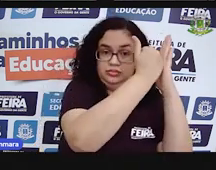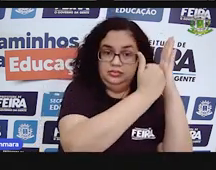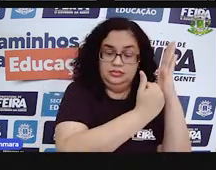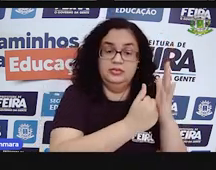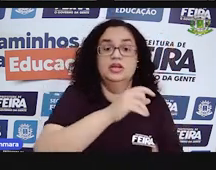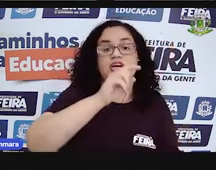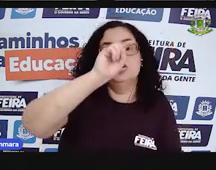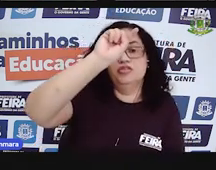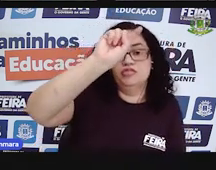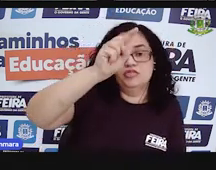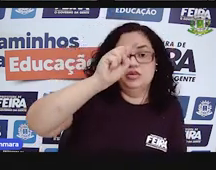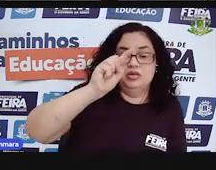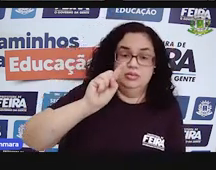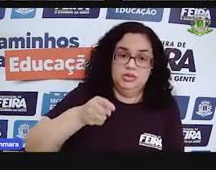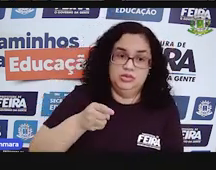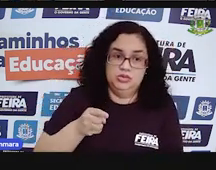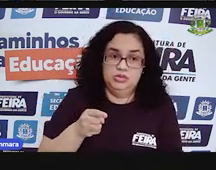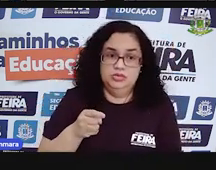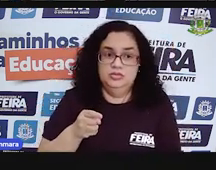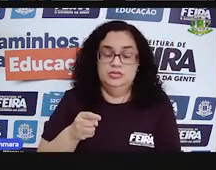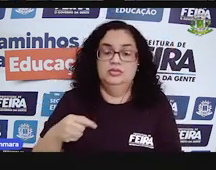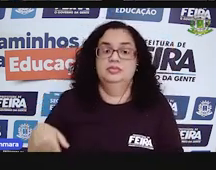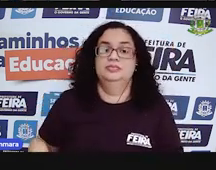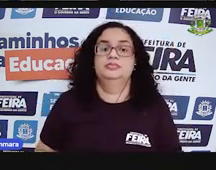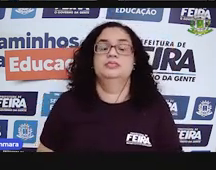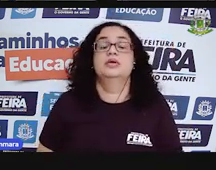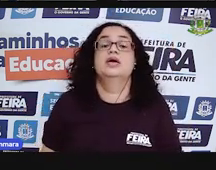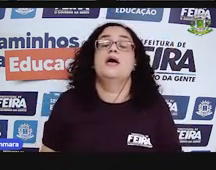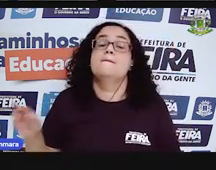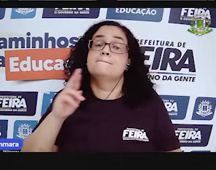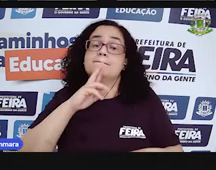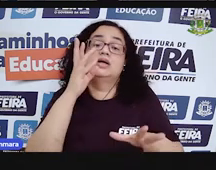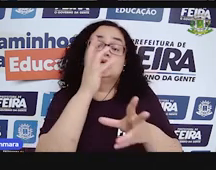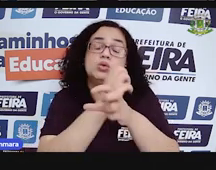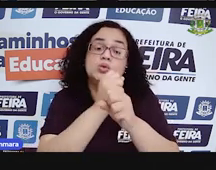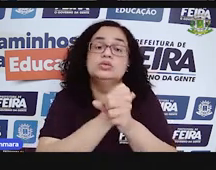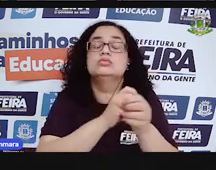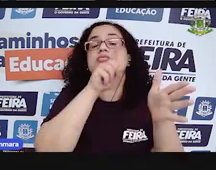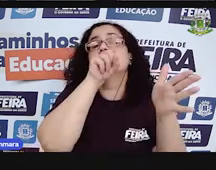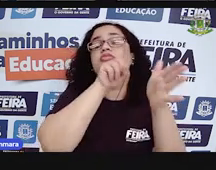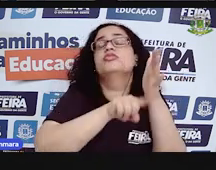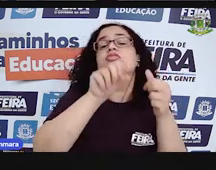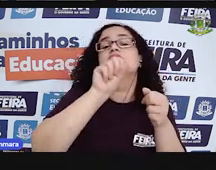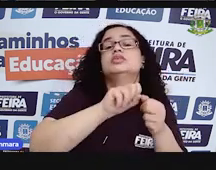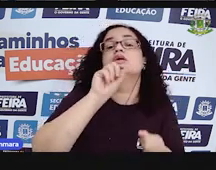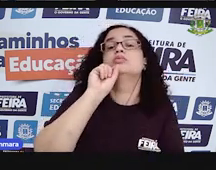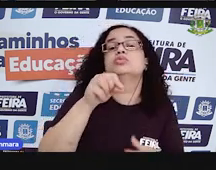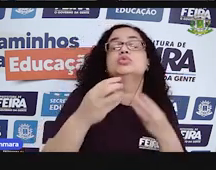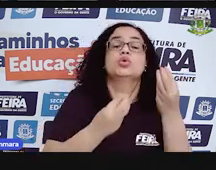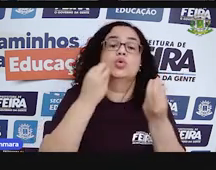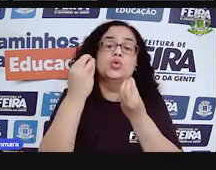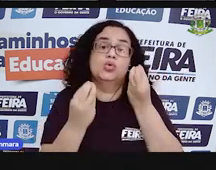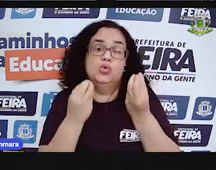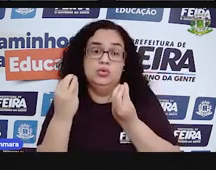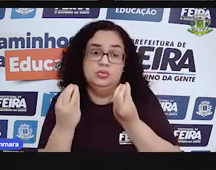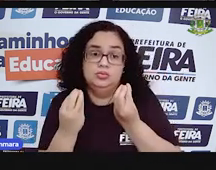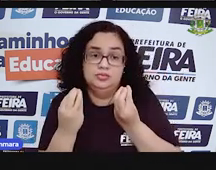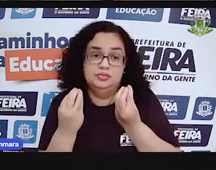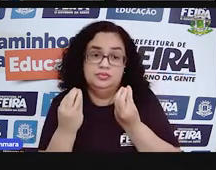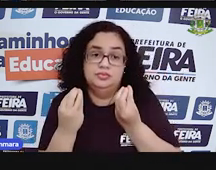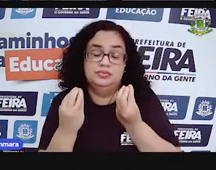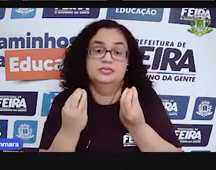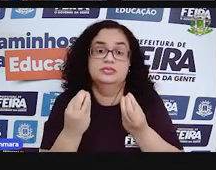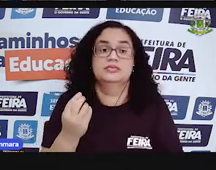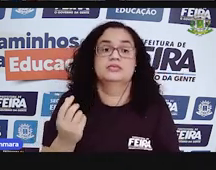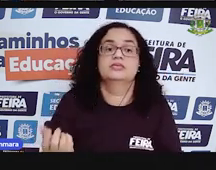E vírgula embaixo de vírgula. Pra fazer conta de menos, como é que nós fazemos, né? Da